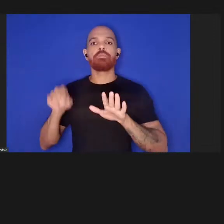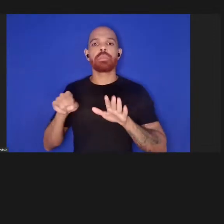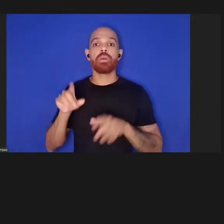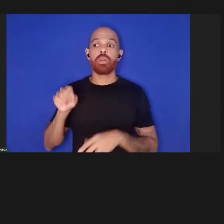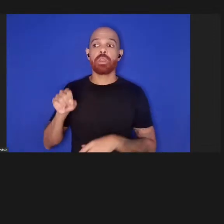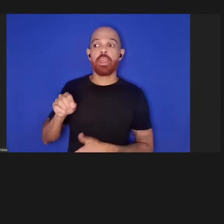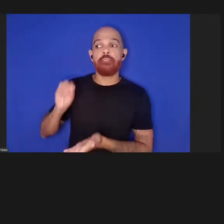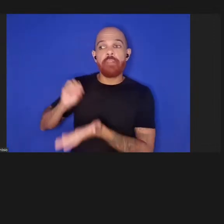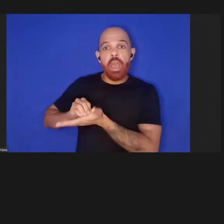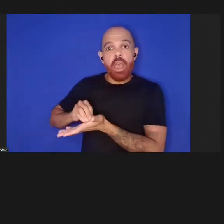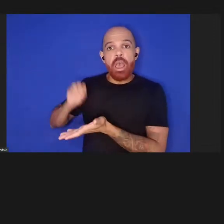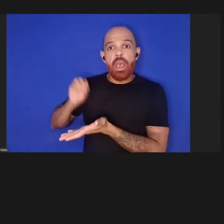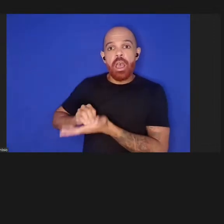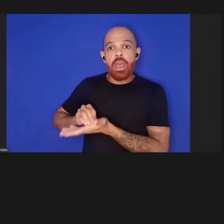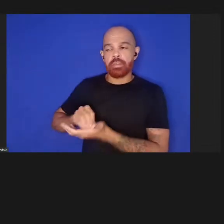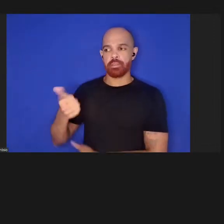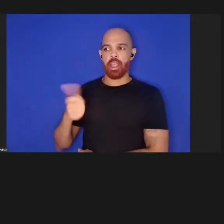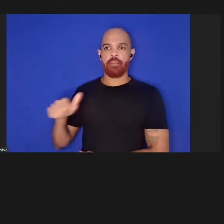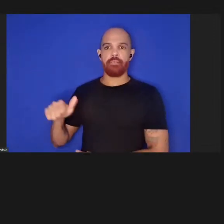estando sob avaliação.